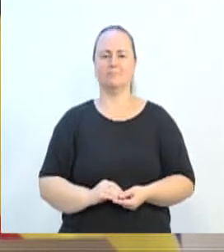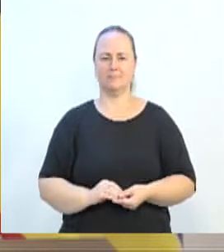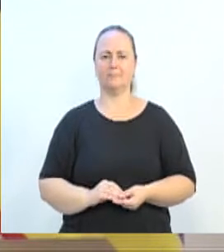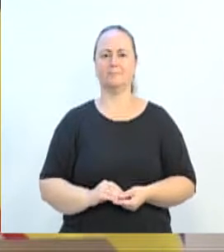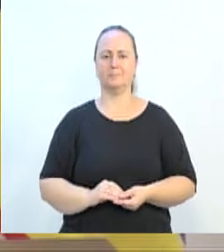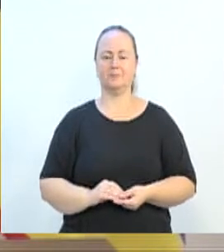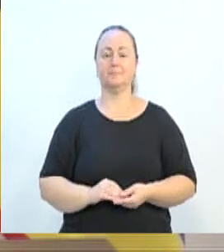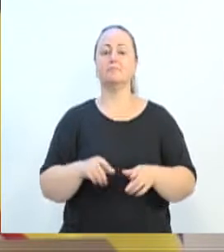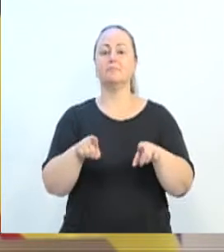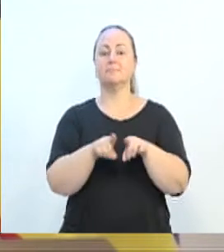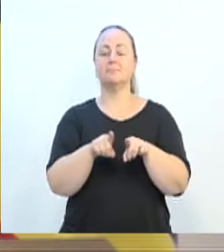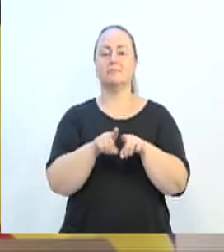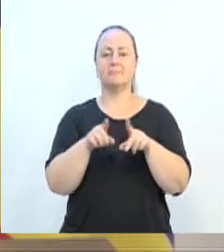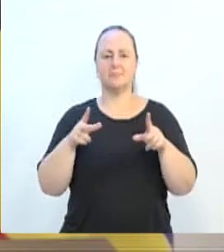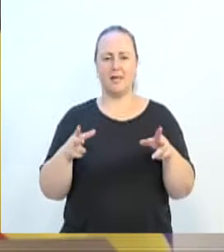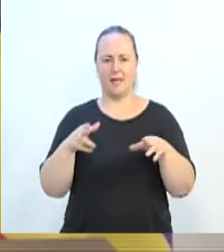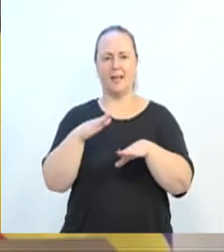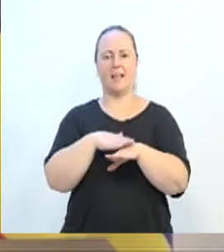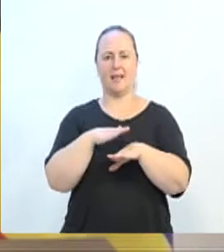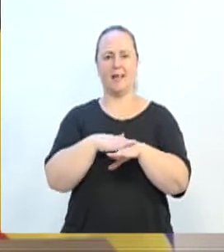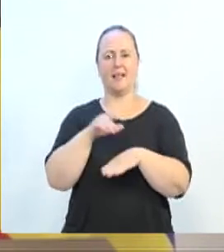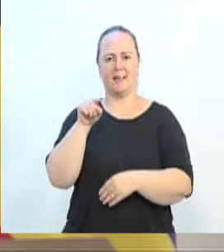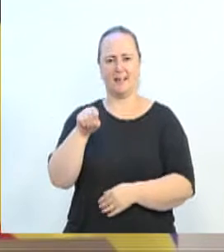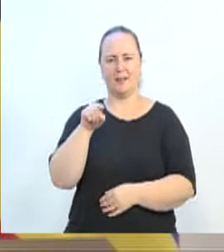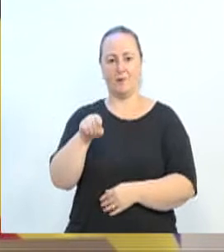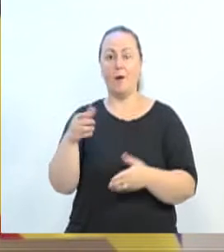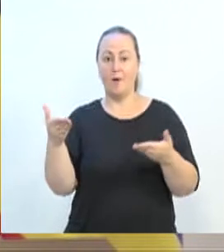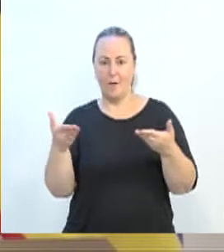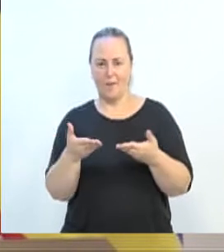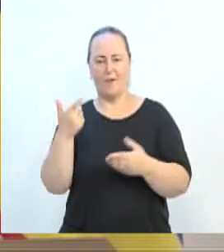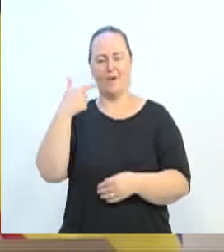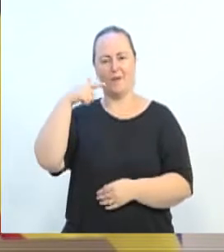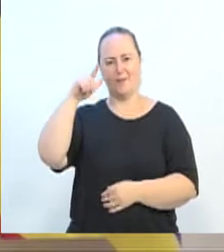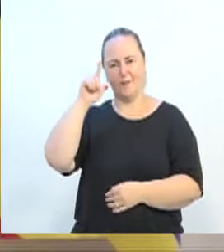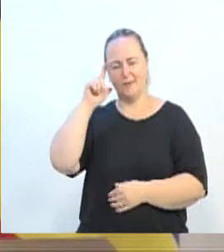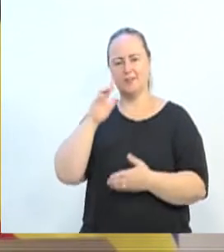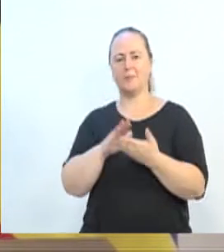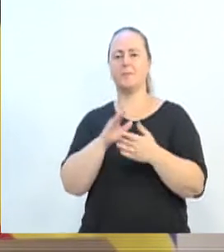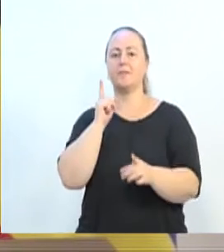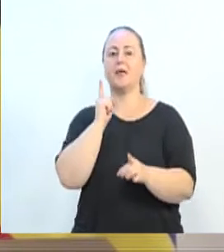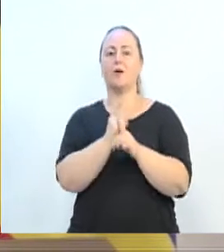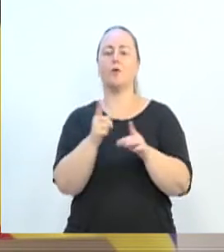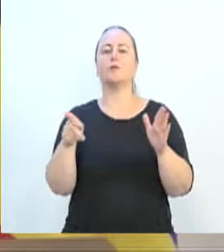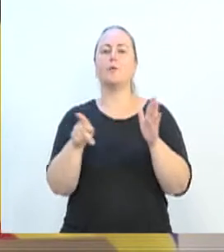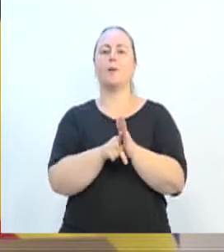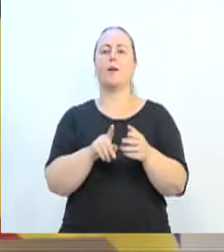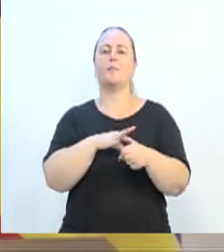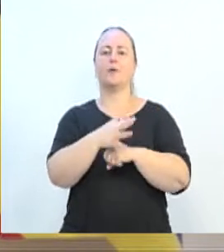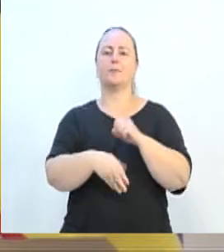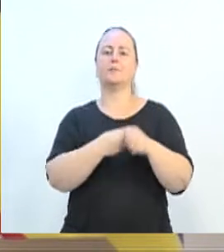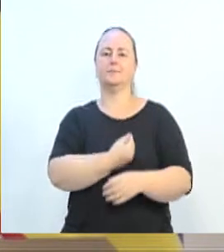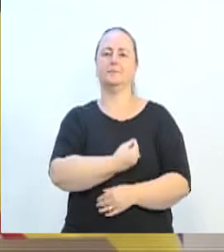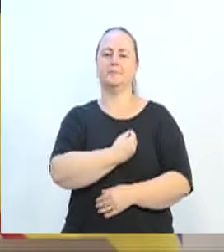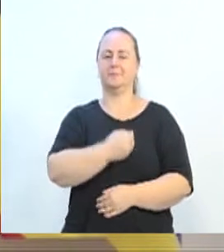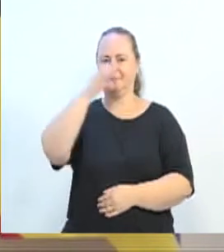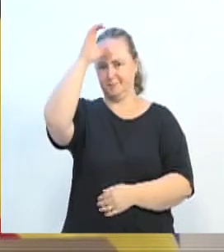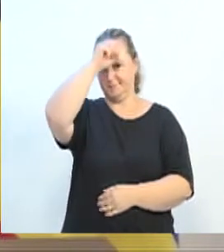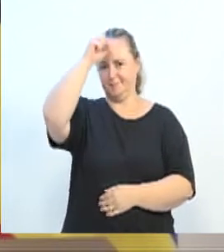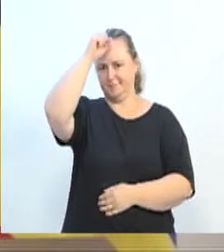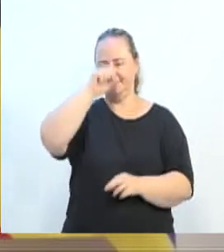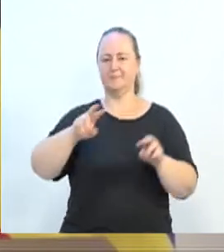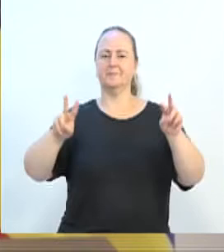momento que aconteceu ontem, e hoje também, o quinto encontro blumenauense de educação ambiental.